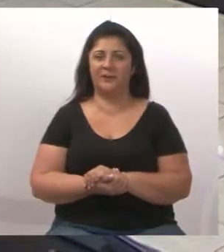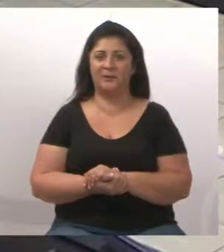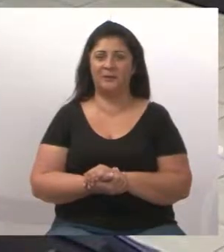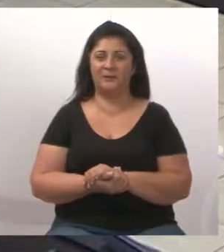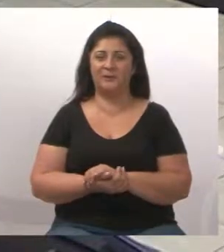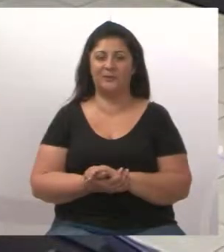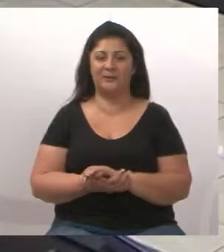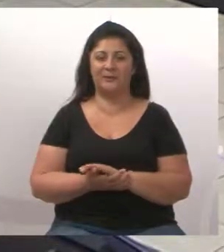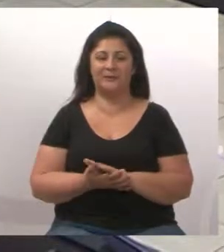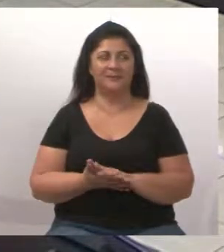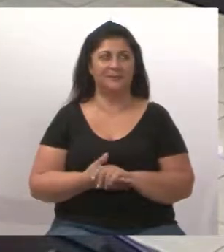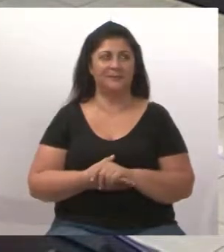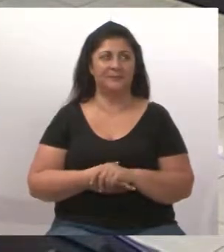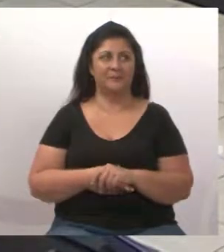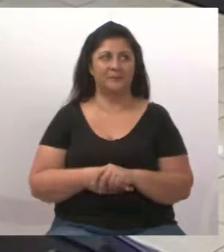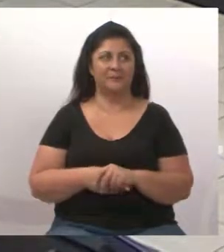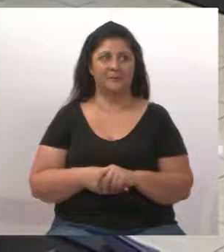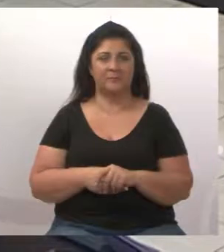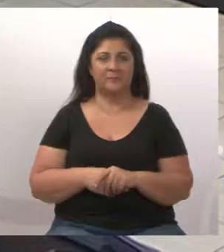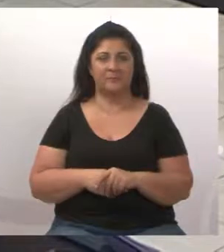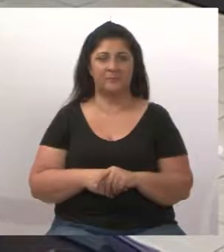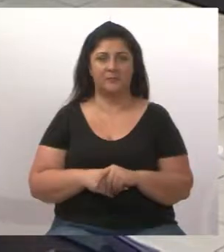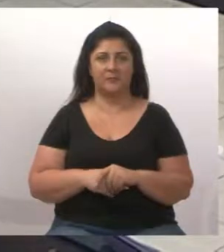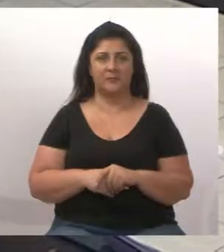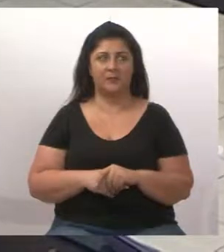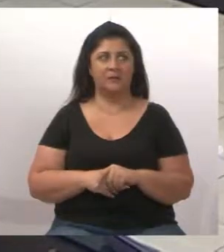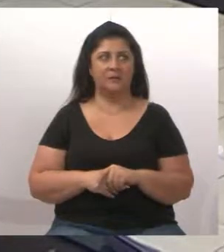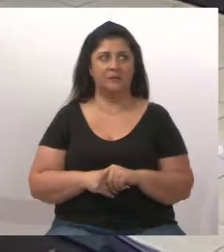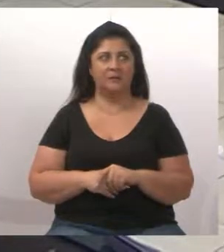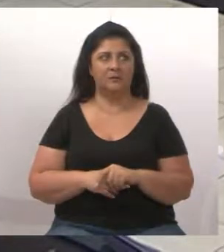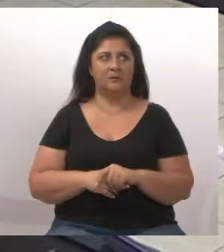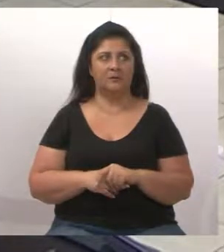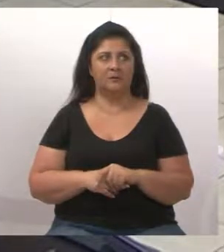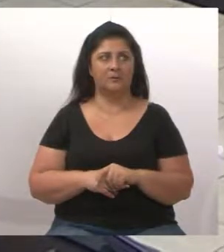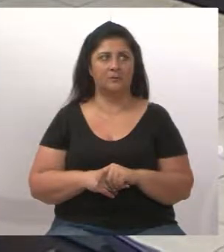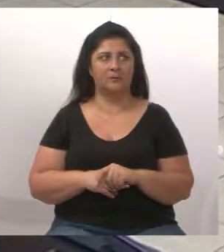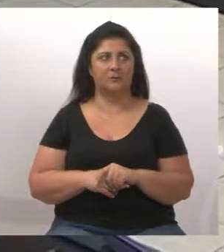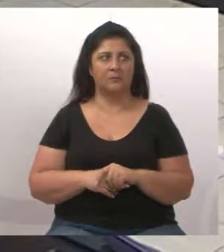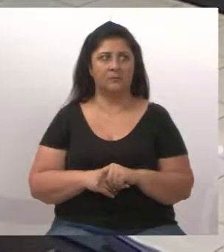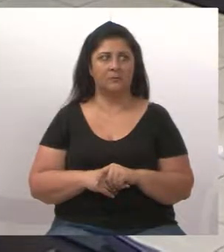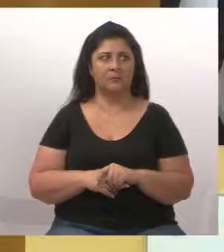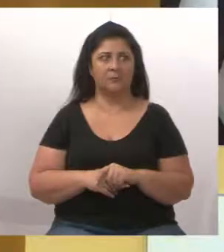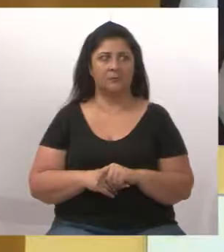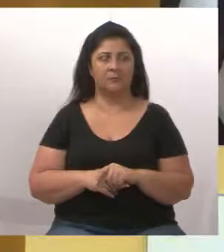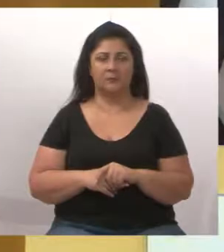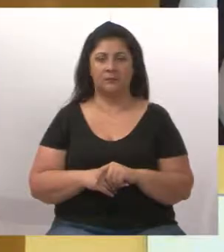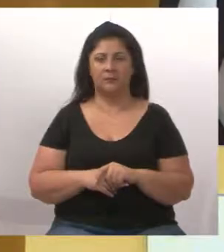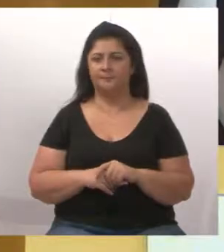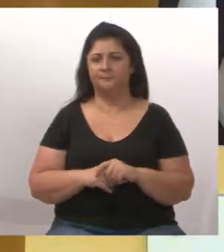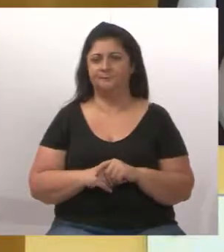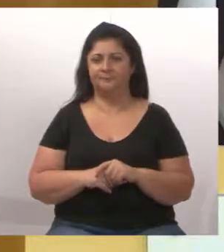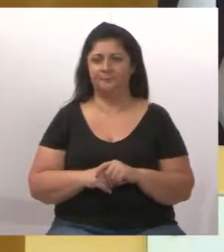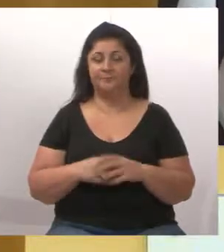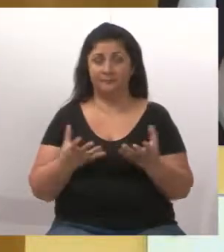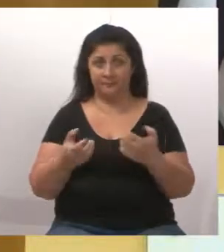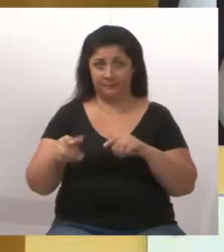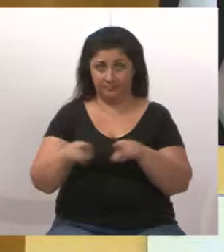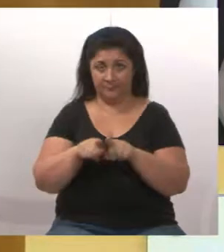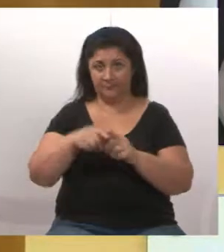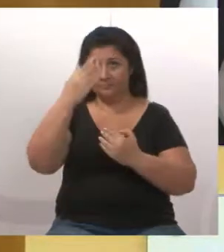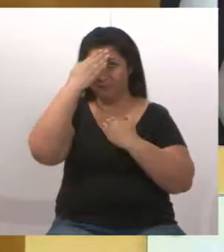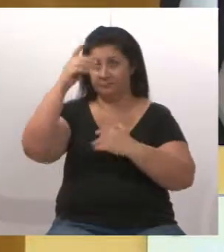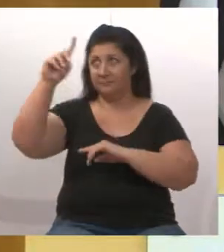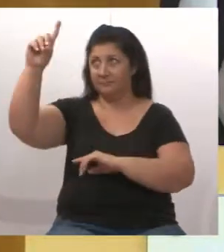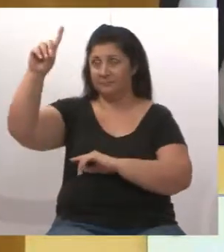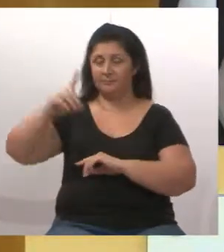público aqui na figura do ex-vereador aqui, Dario Bueno, que está presente hoje com a gente aqui. Quero também agradecer a Deus